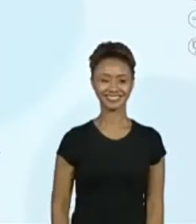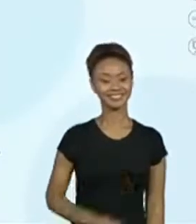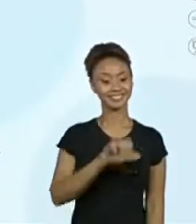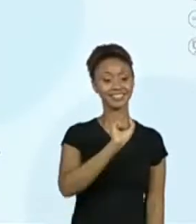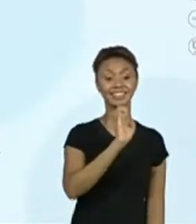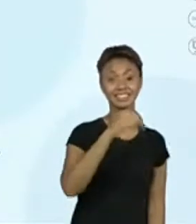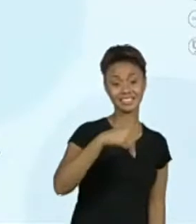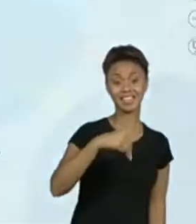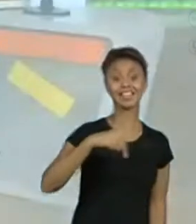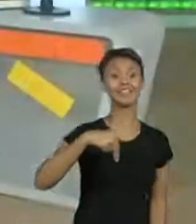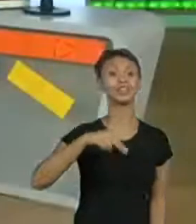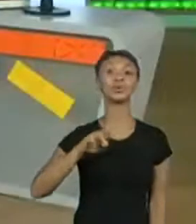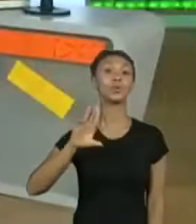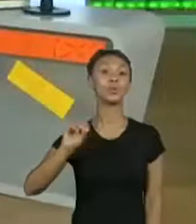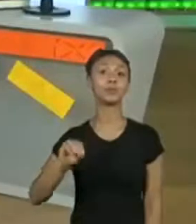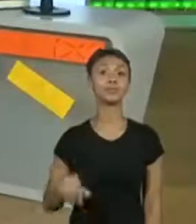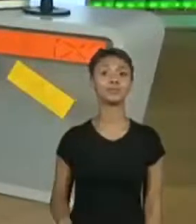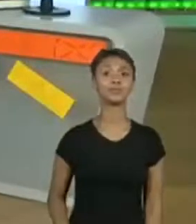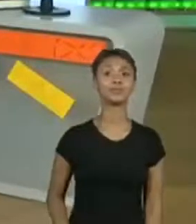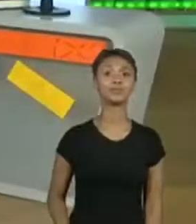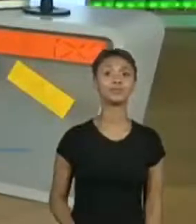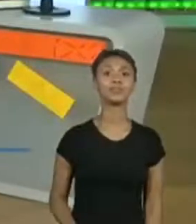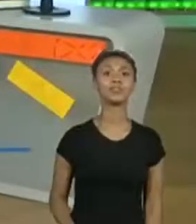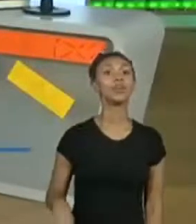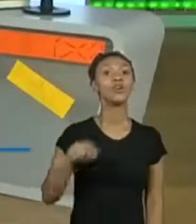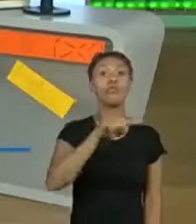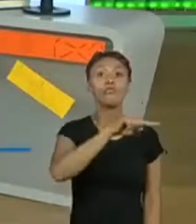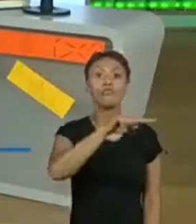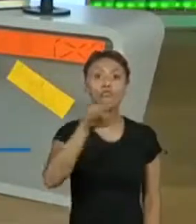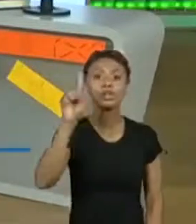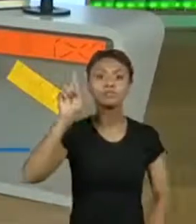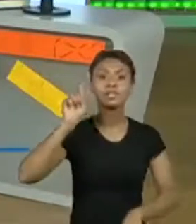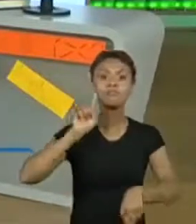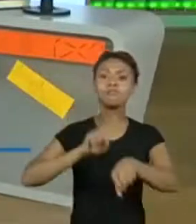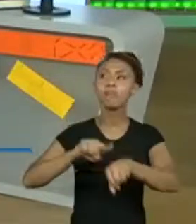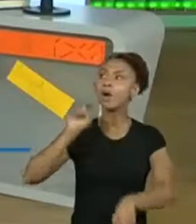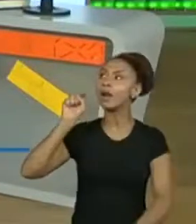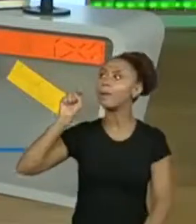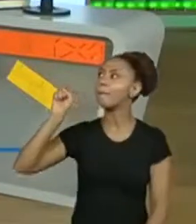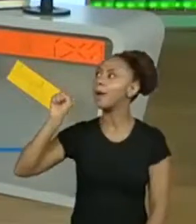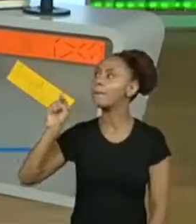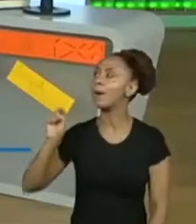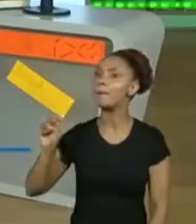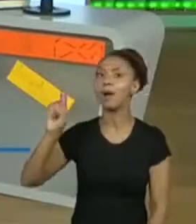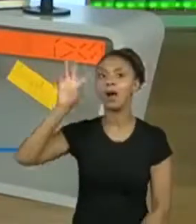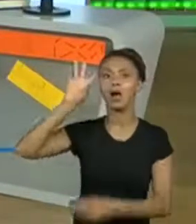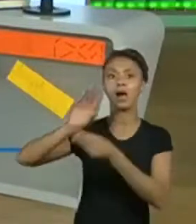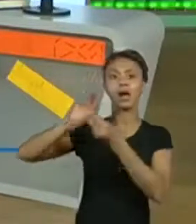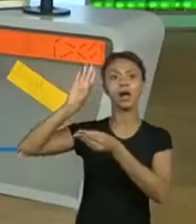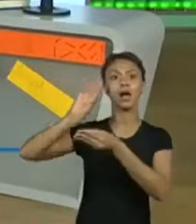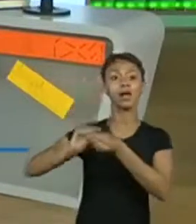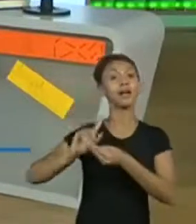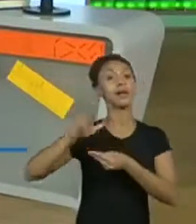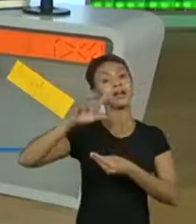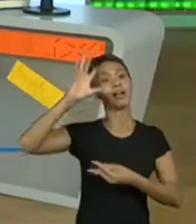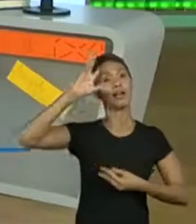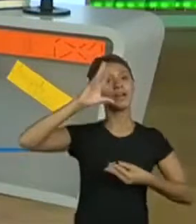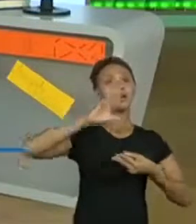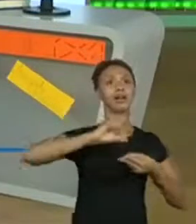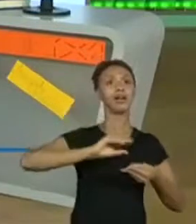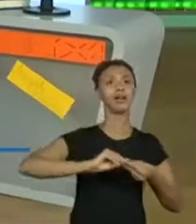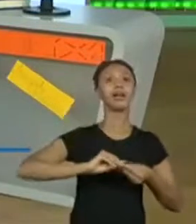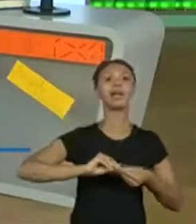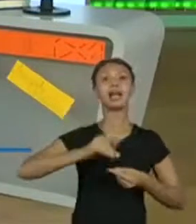interpretação, gente, por incrível que pareça, essa que vocês apontaram, é uma das últimos tipos de interpretação que as pessoas